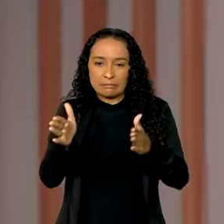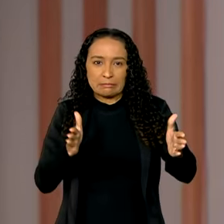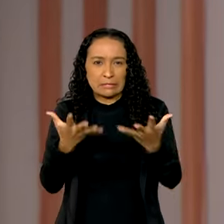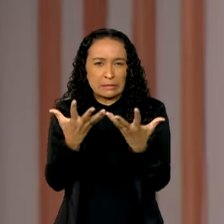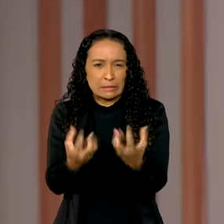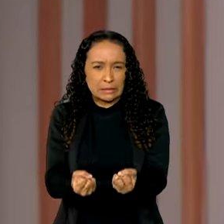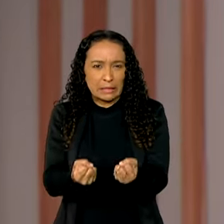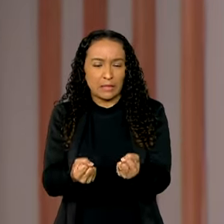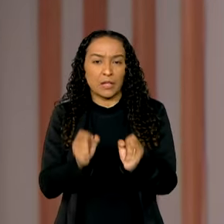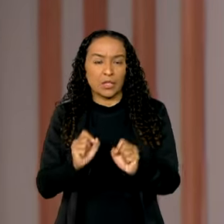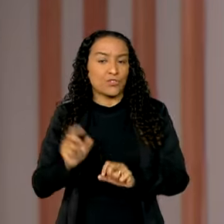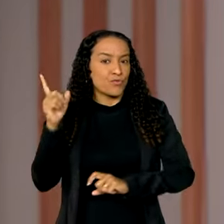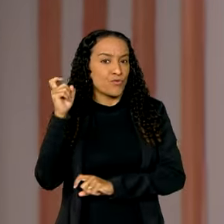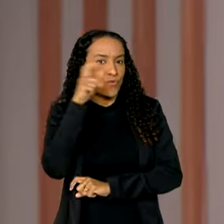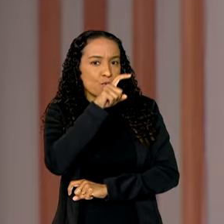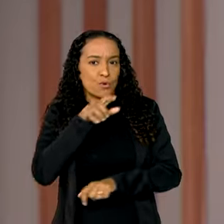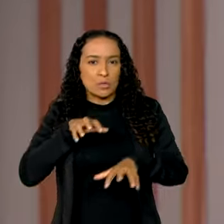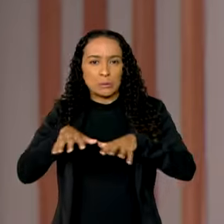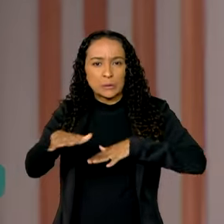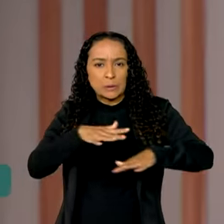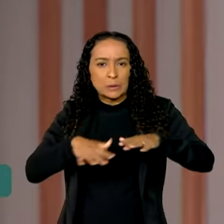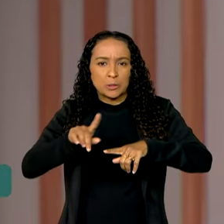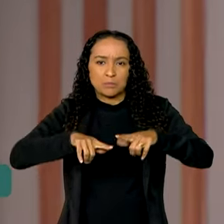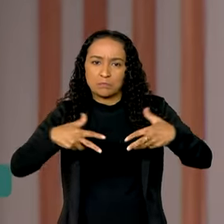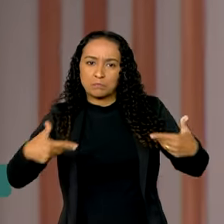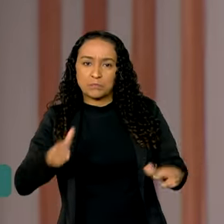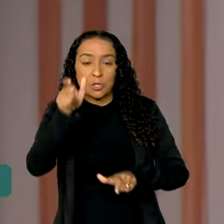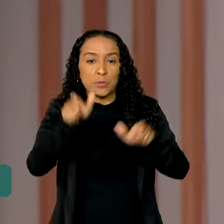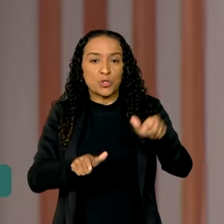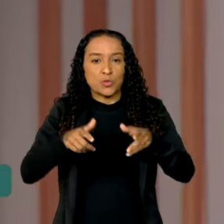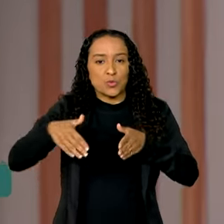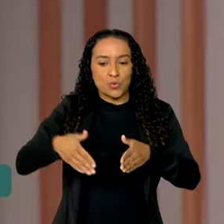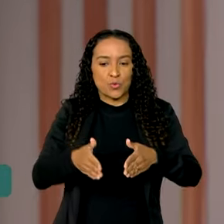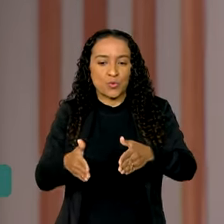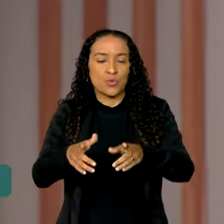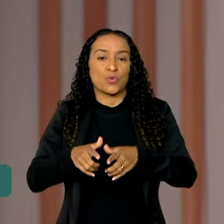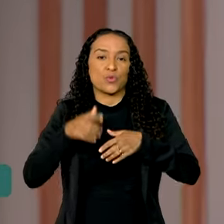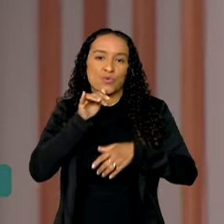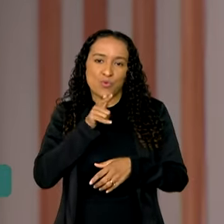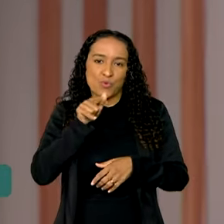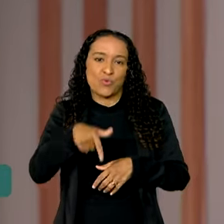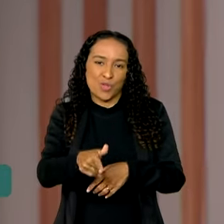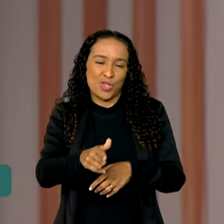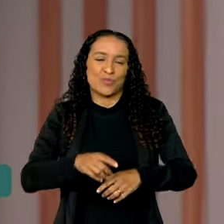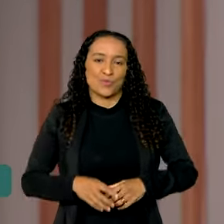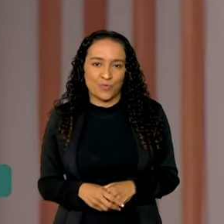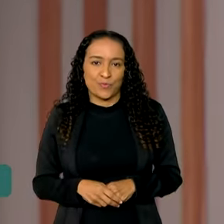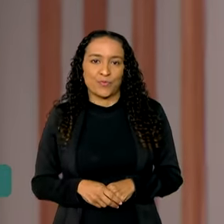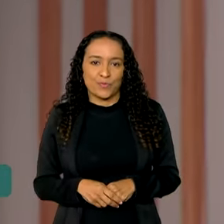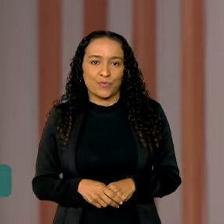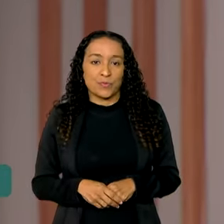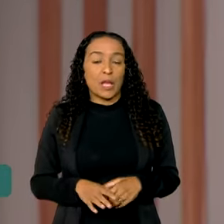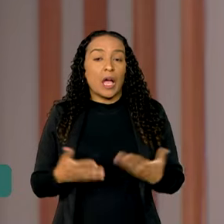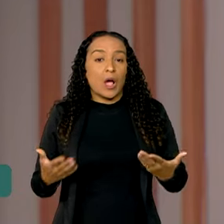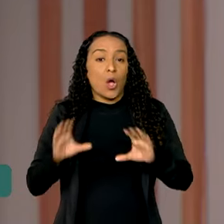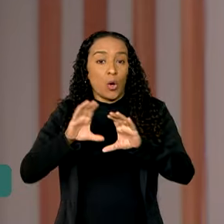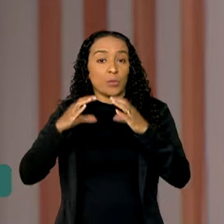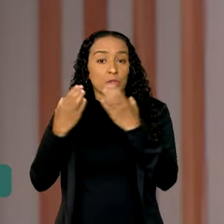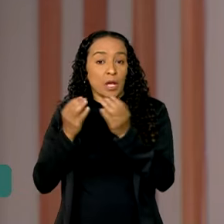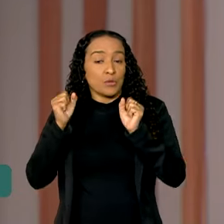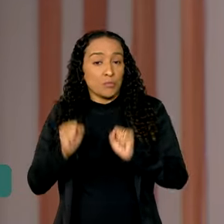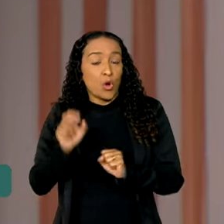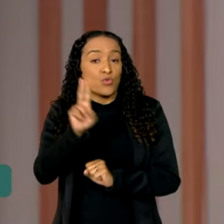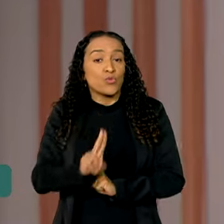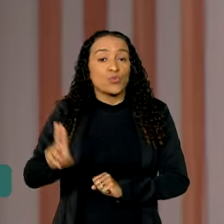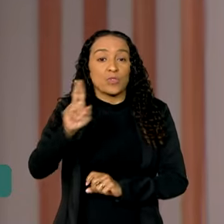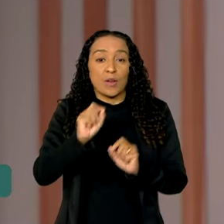seca, o que dificulta a mobilidade dos produtos e das pessoas, porque são sempre feitos pelos rios. Agora, essas comunidades